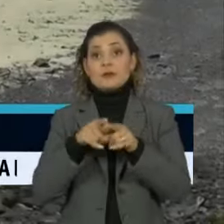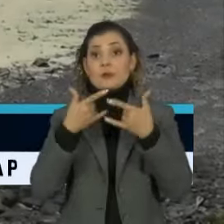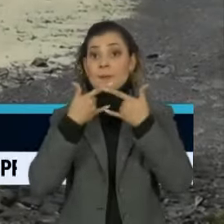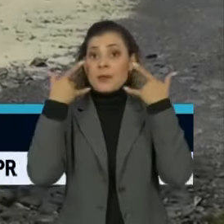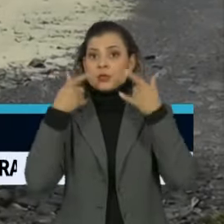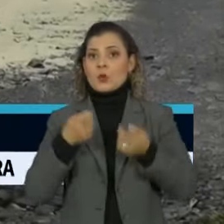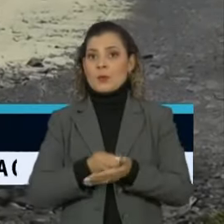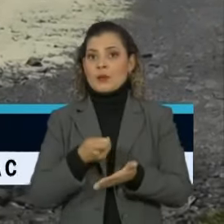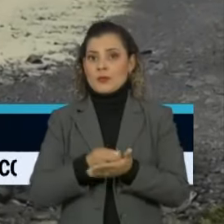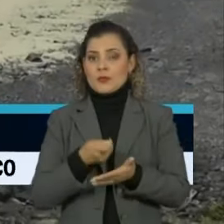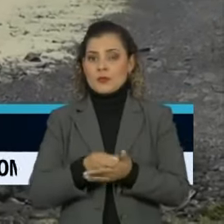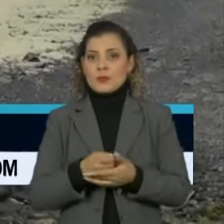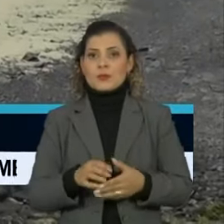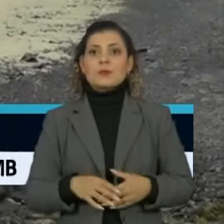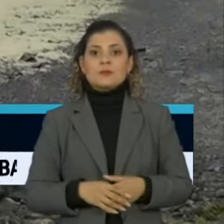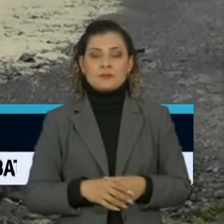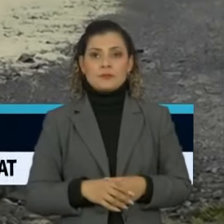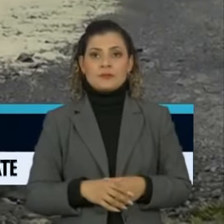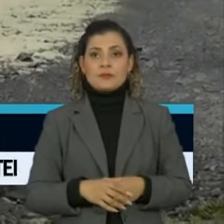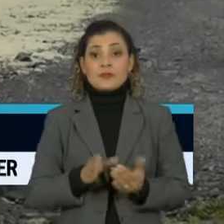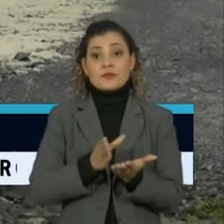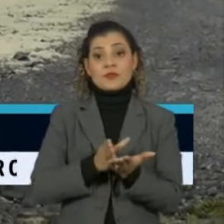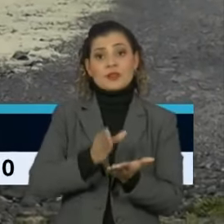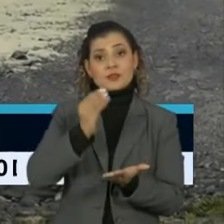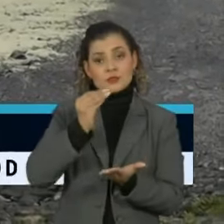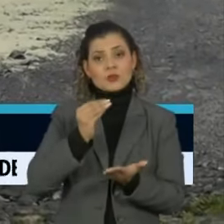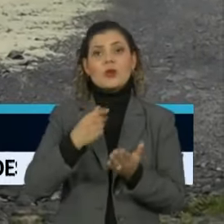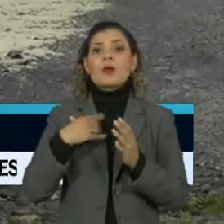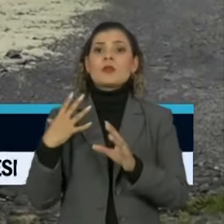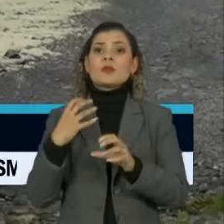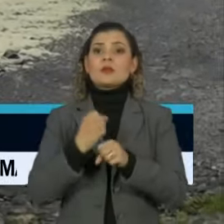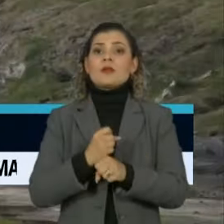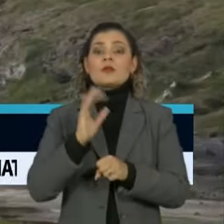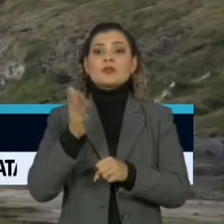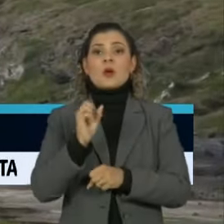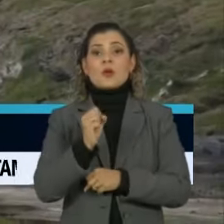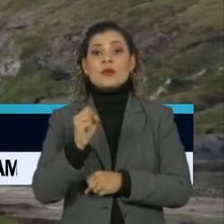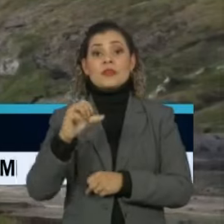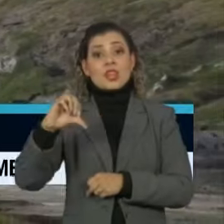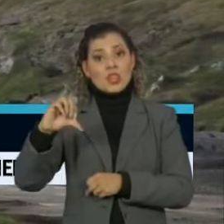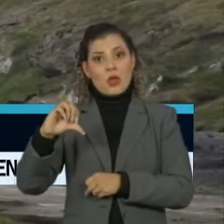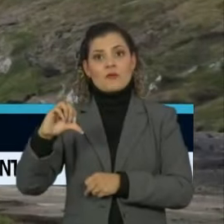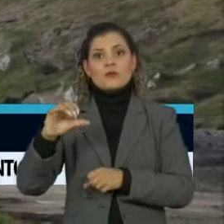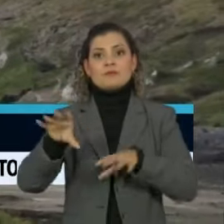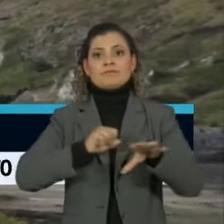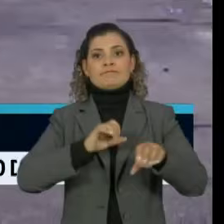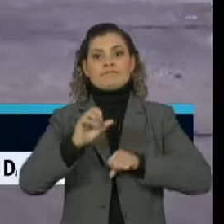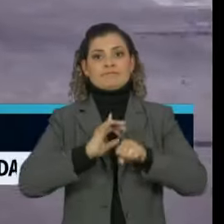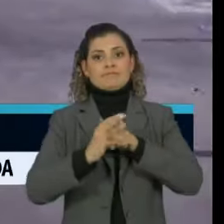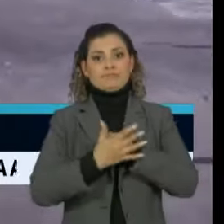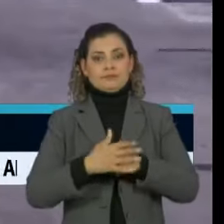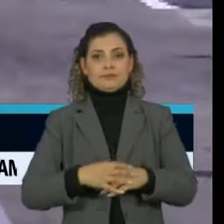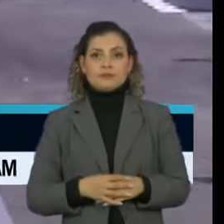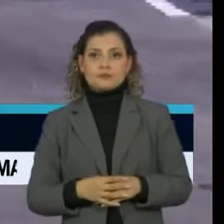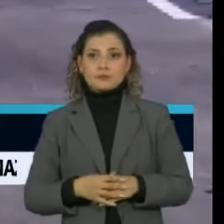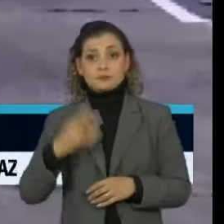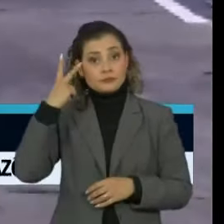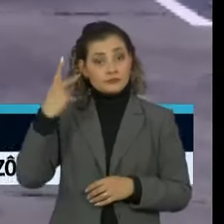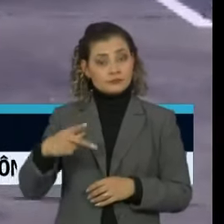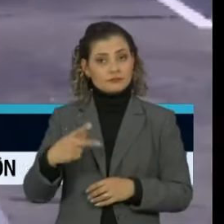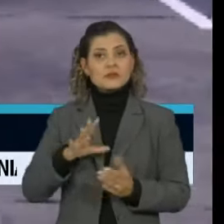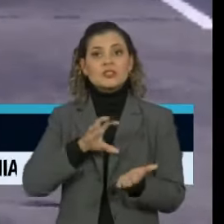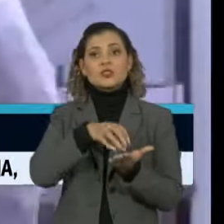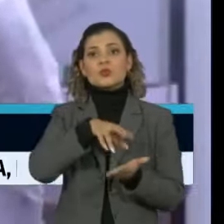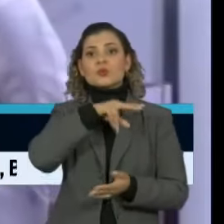máscara será obrigatório. Fernando de Noronha registrou 89 casos da Covid-19. Em São Paulo, o